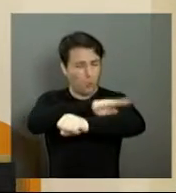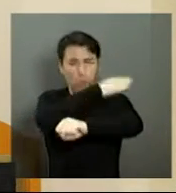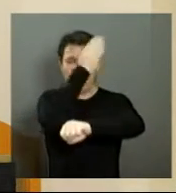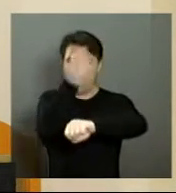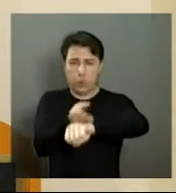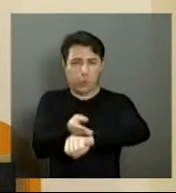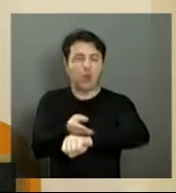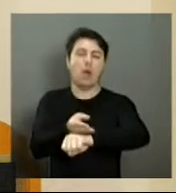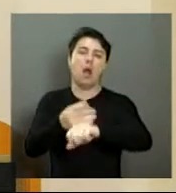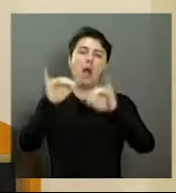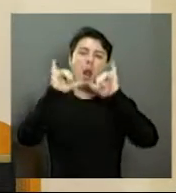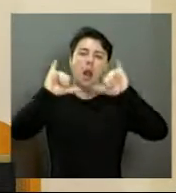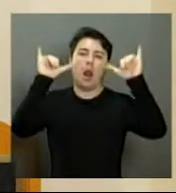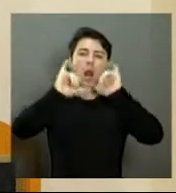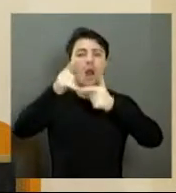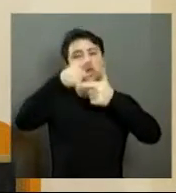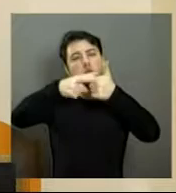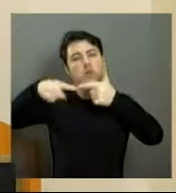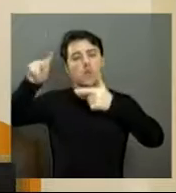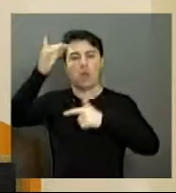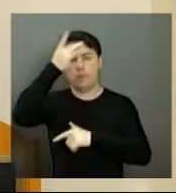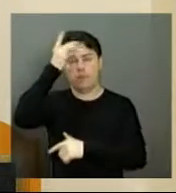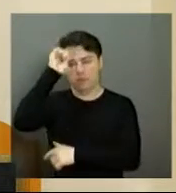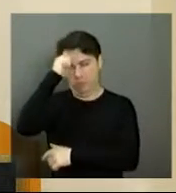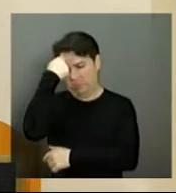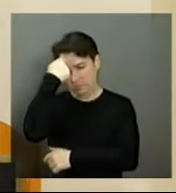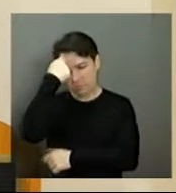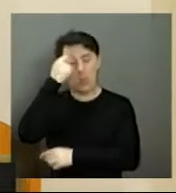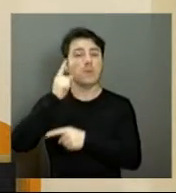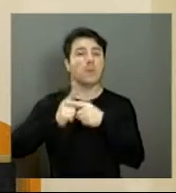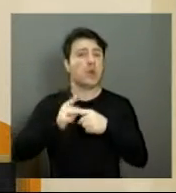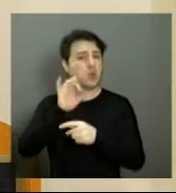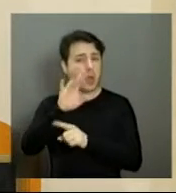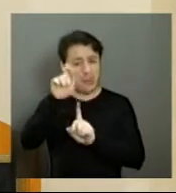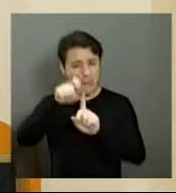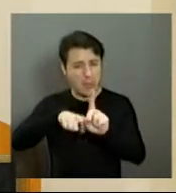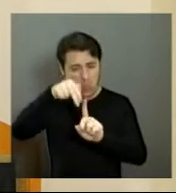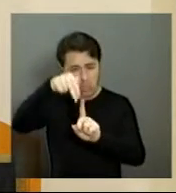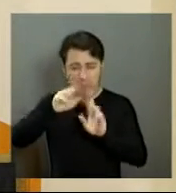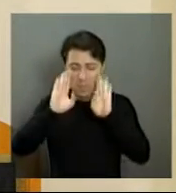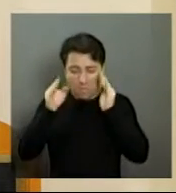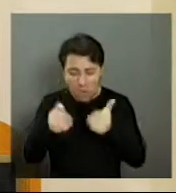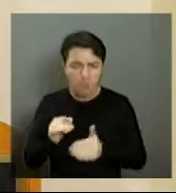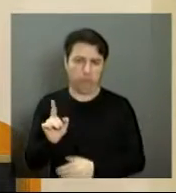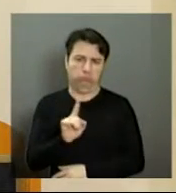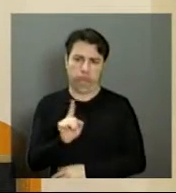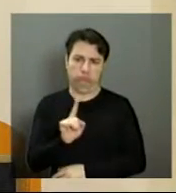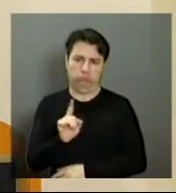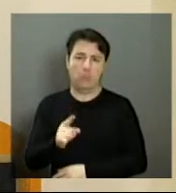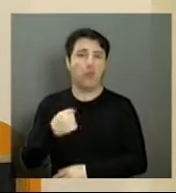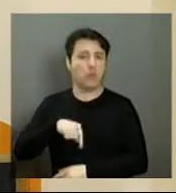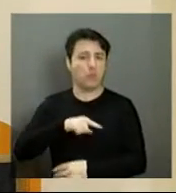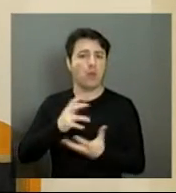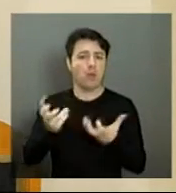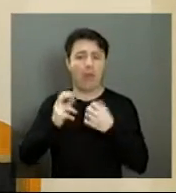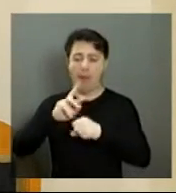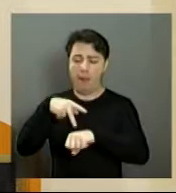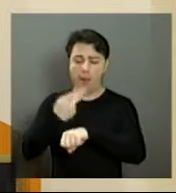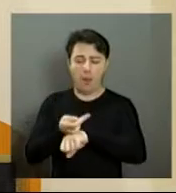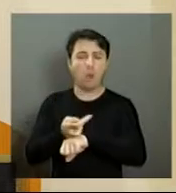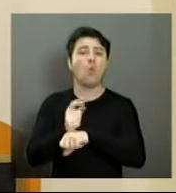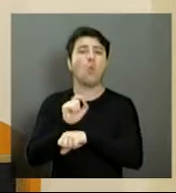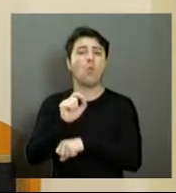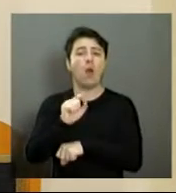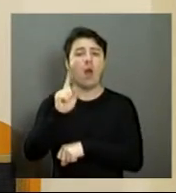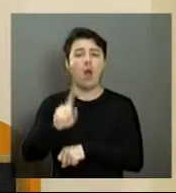em novembro. Então, nós tivemos ações voltadas a essa pauta. Nós buscamos premiar, no que nos cabe,